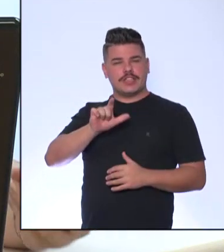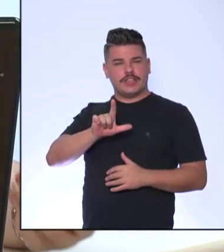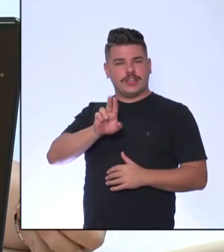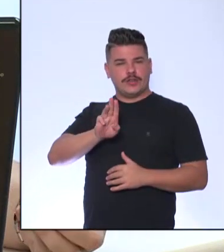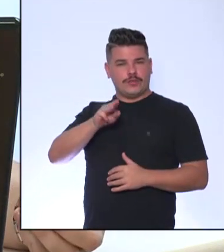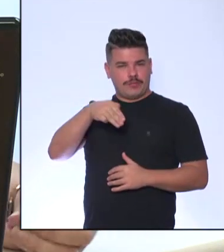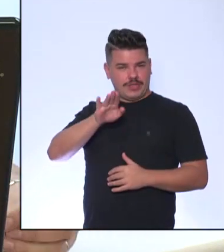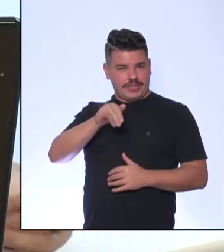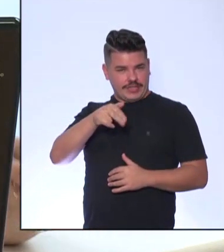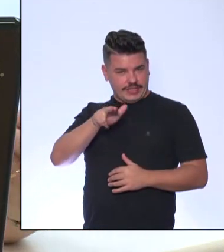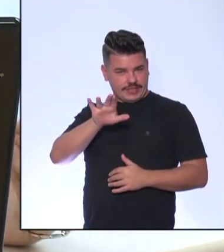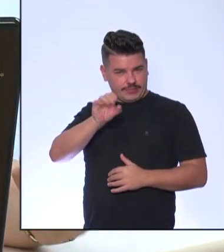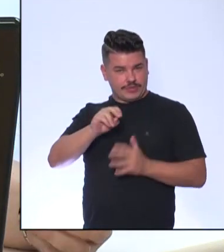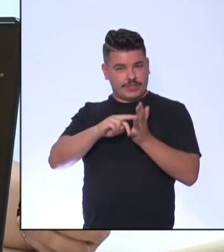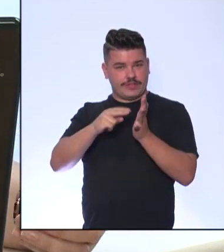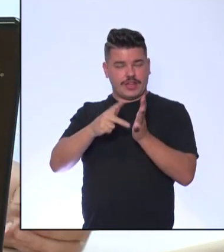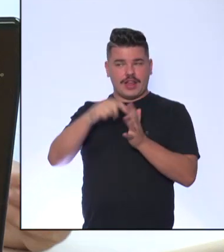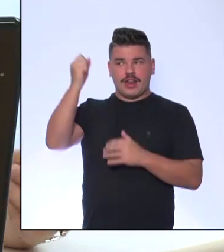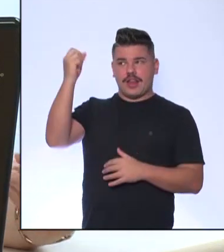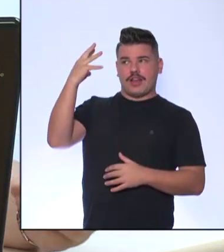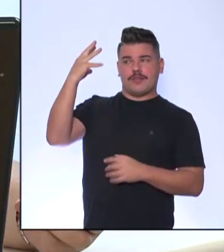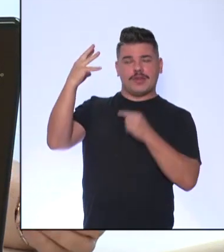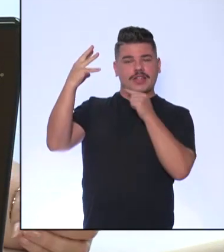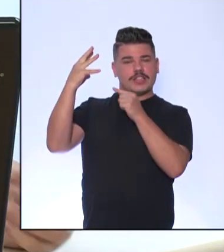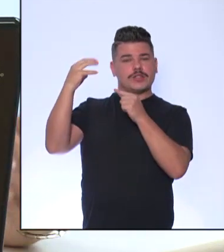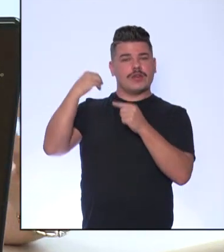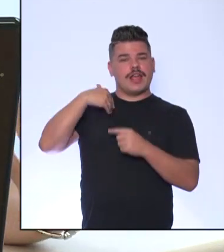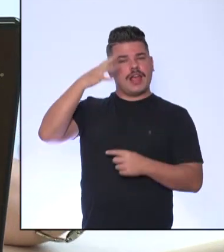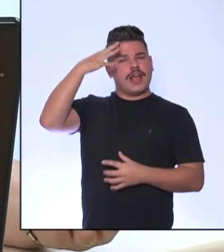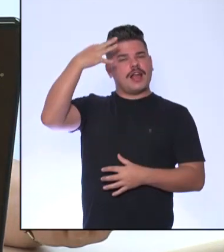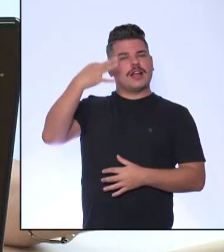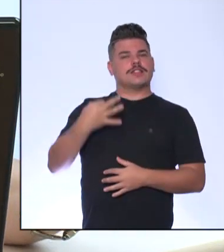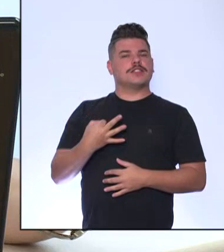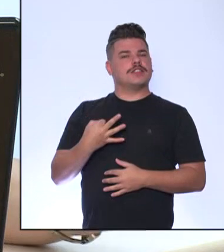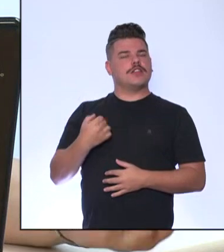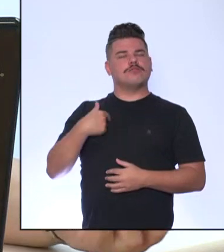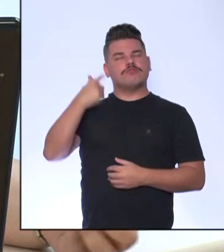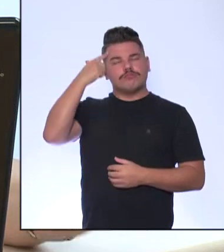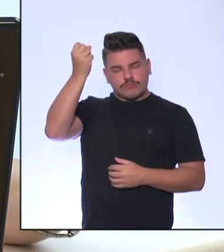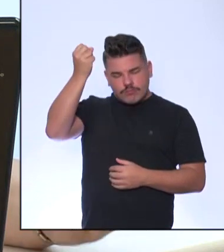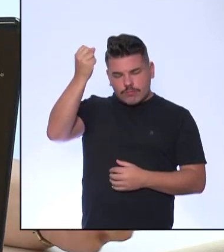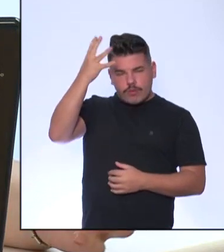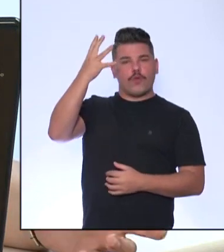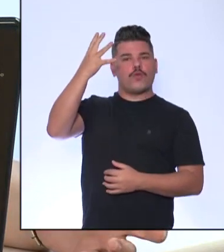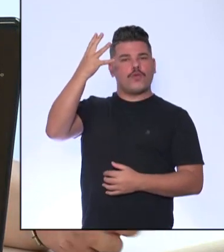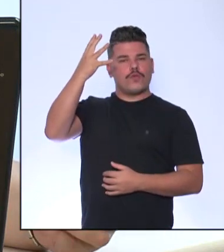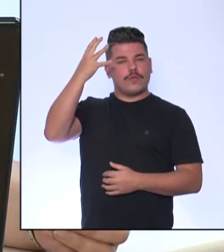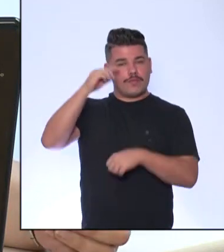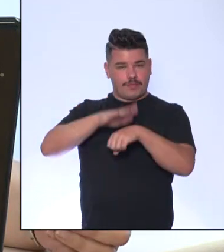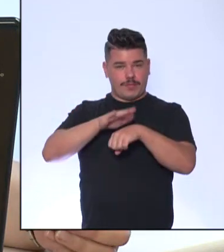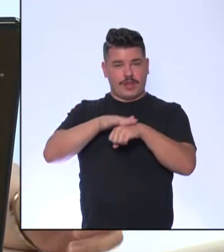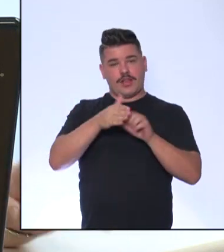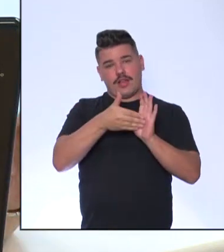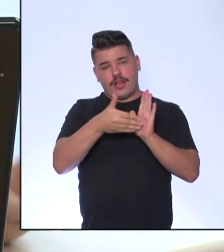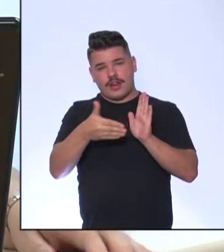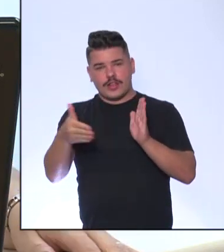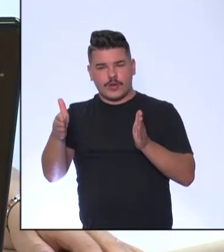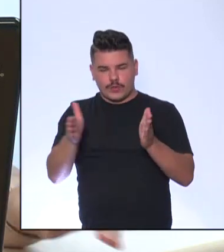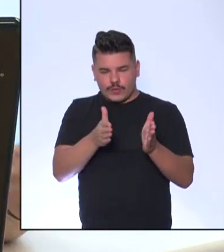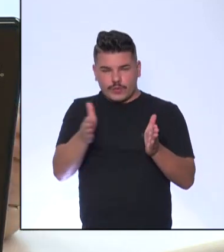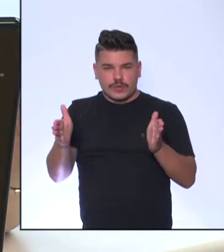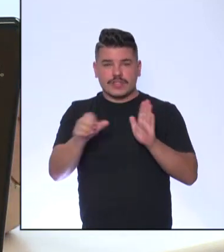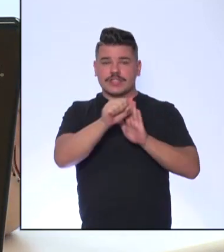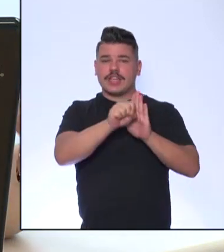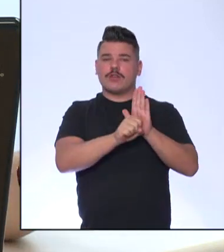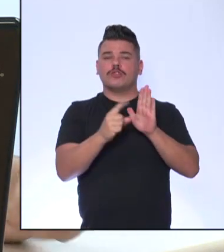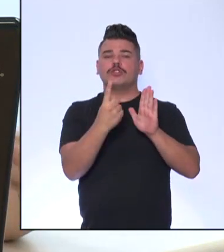Por que a lâmpada? Por causa da razão, da iluminação. O iluminismo foi desenvolvido no século XVIII, na Europa. Por quê?